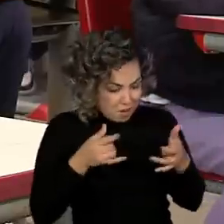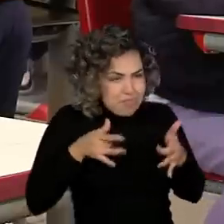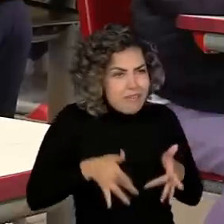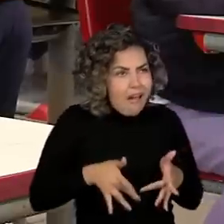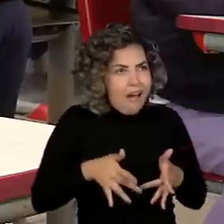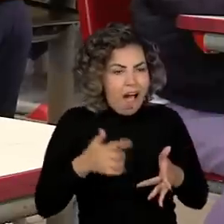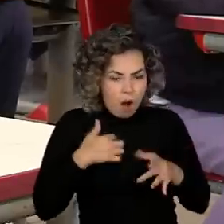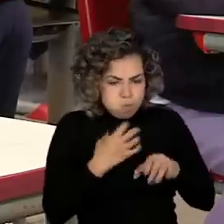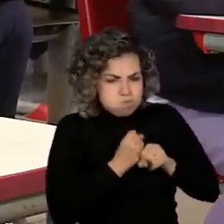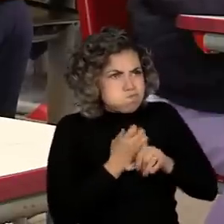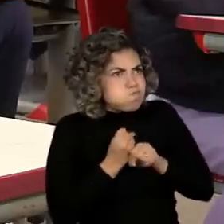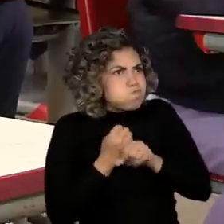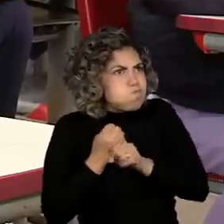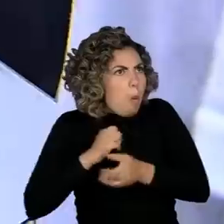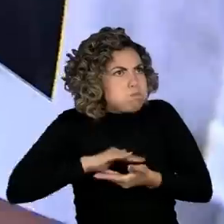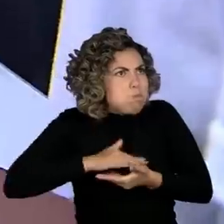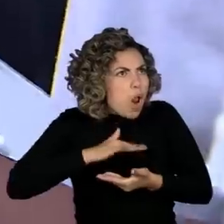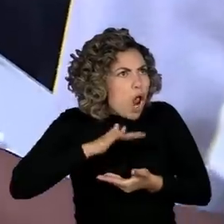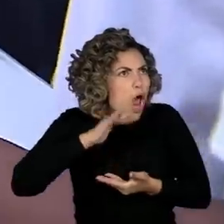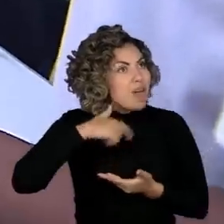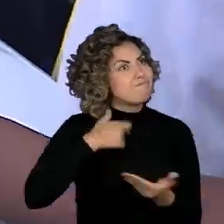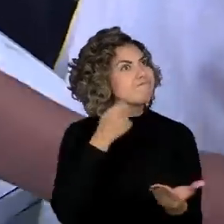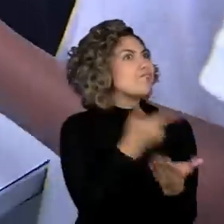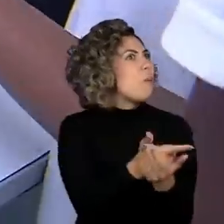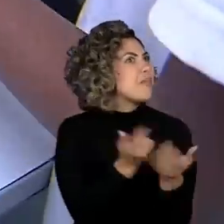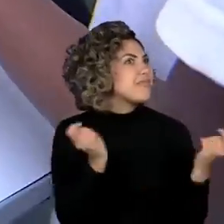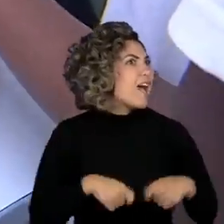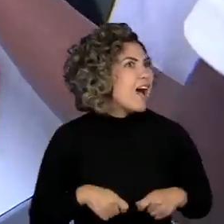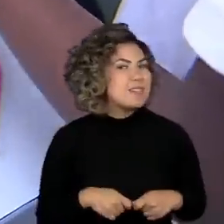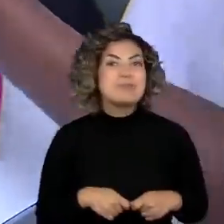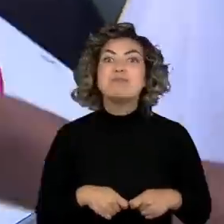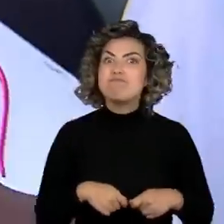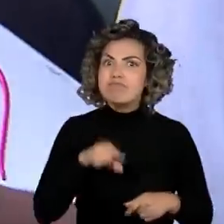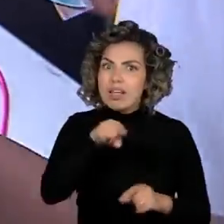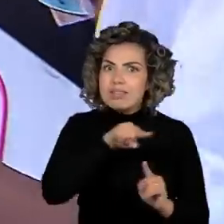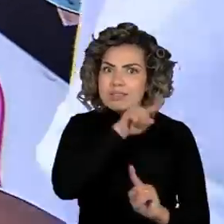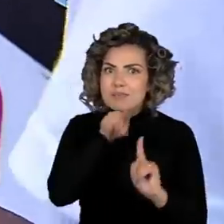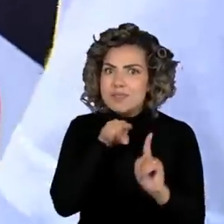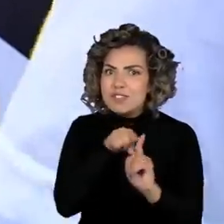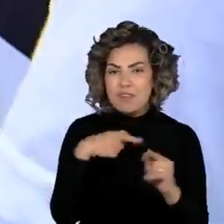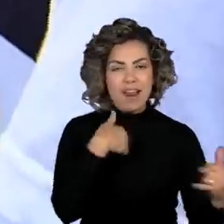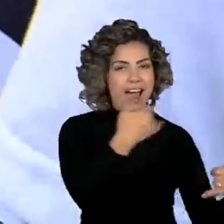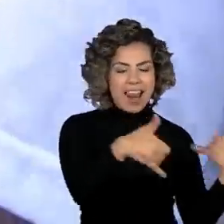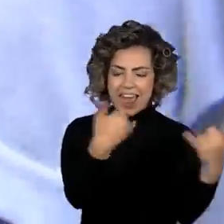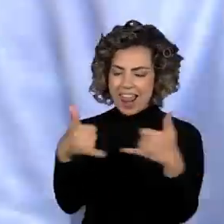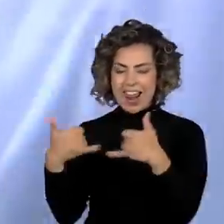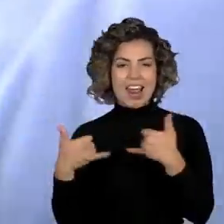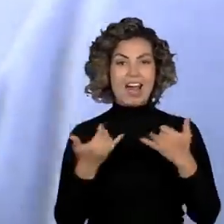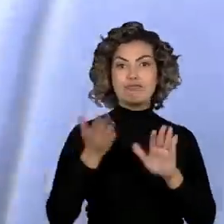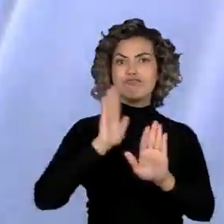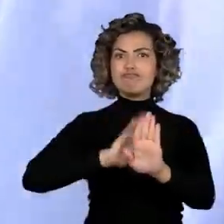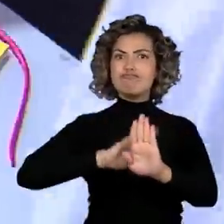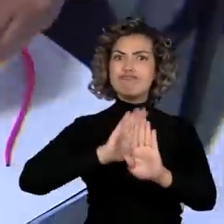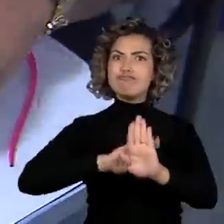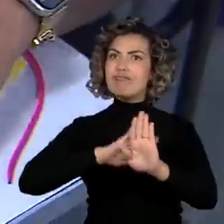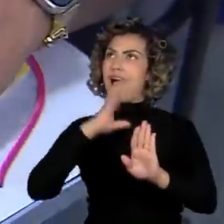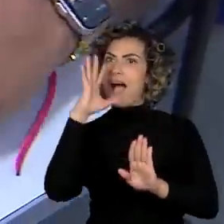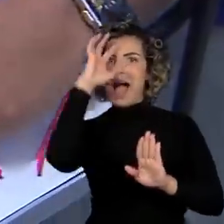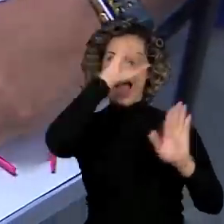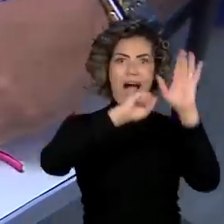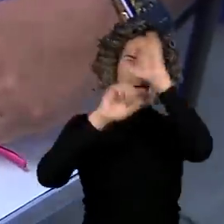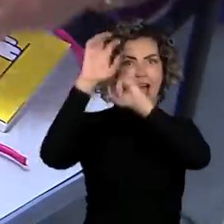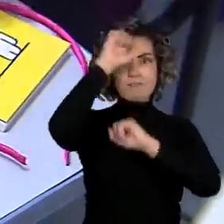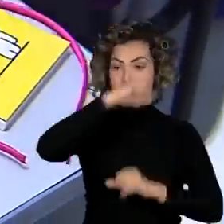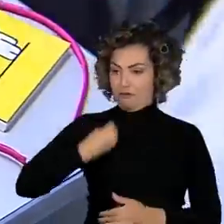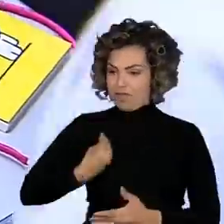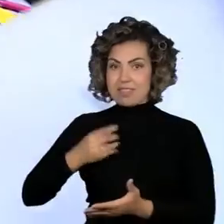meu troco eu vou ficar com mais dinheiro. O objetivo é esse, aprender brincando a resolver os problemas do